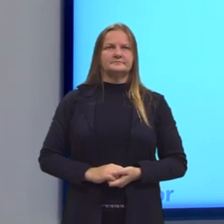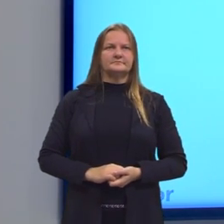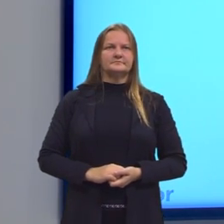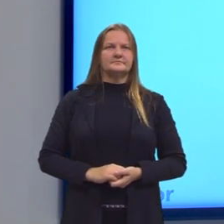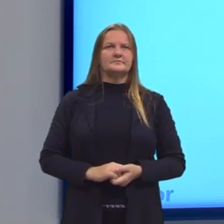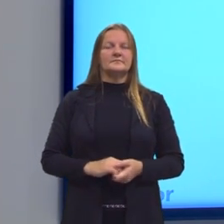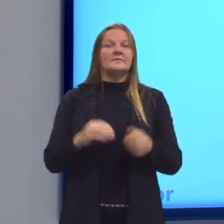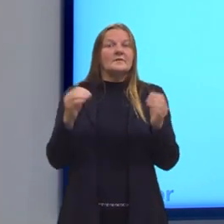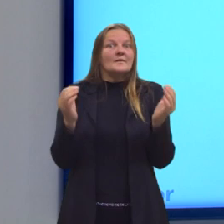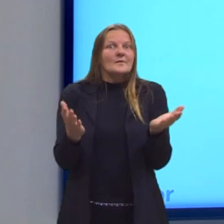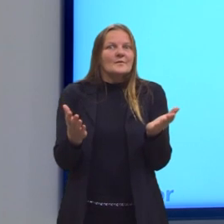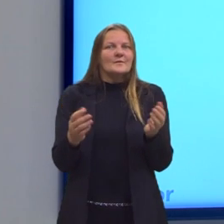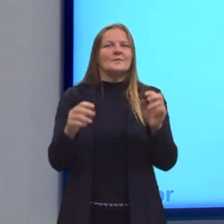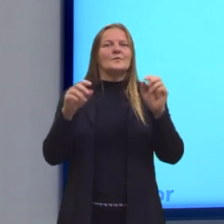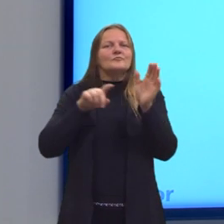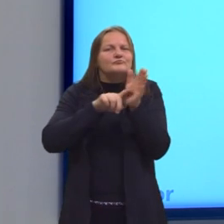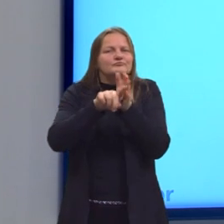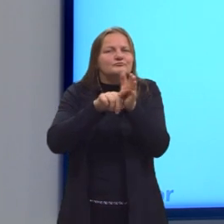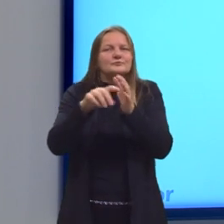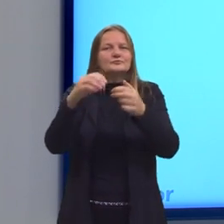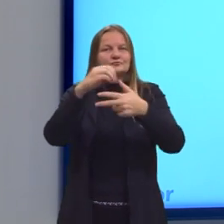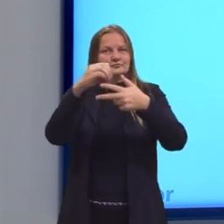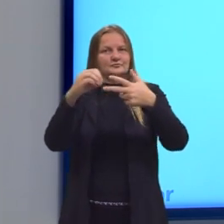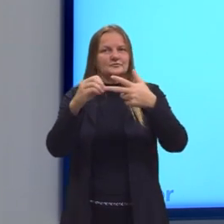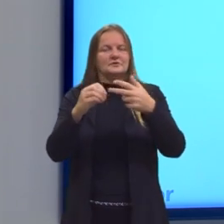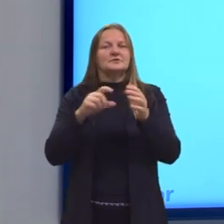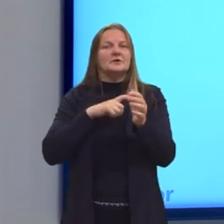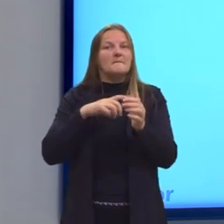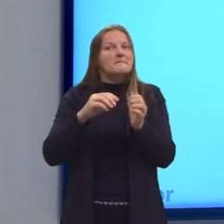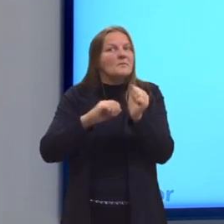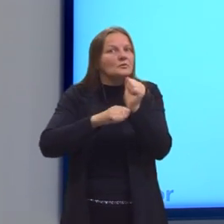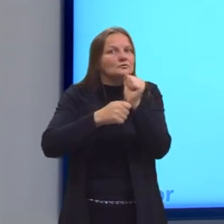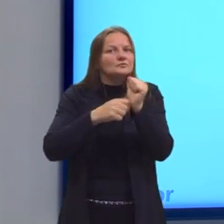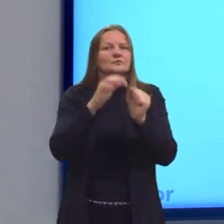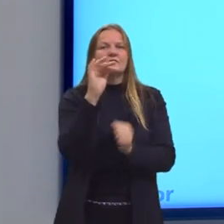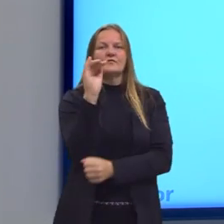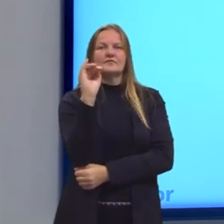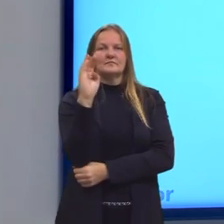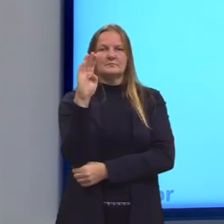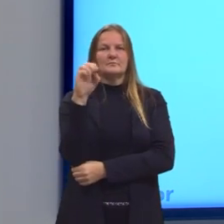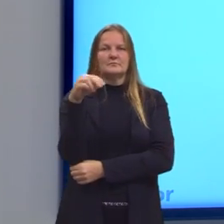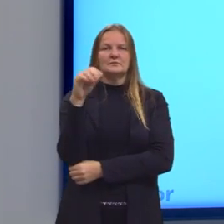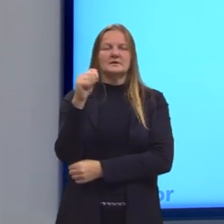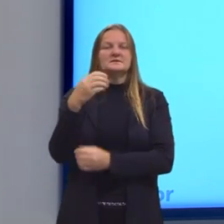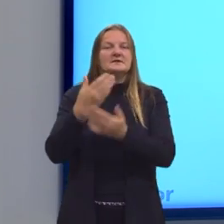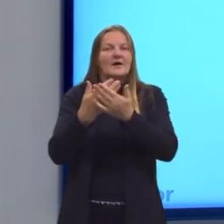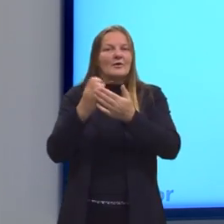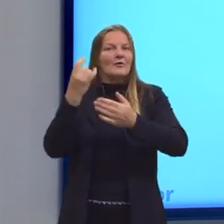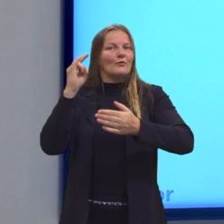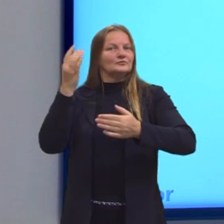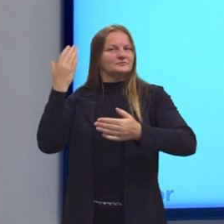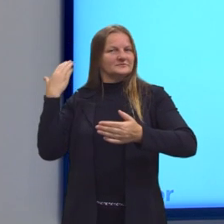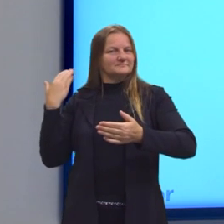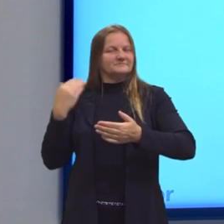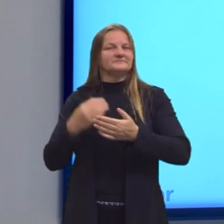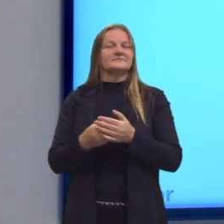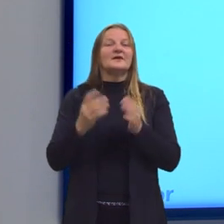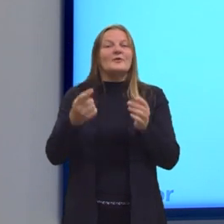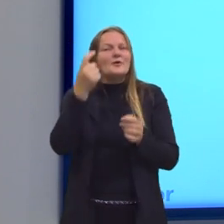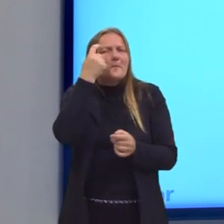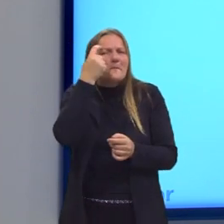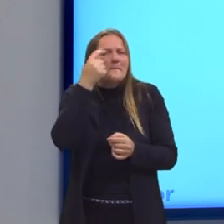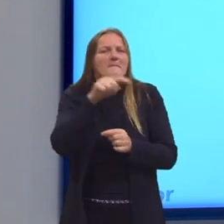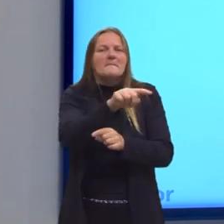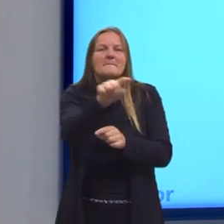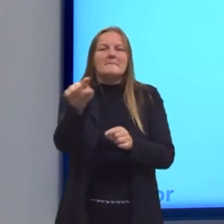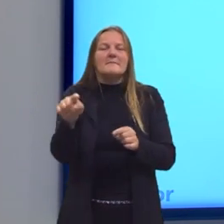Bom, então, essa questão, ela envolvia bastante a sequência de Fibonacci, que foi tema da nossa última aula. E agora fica, então, a reflexão